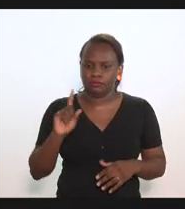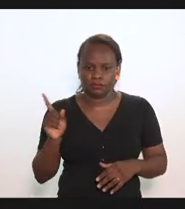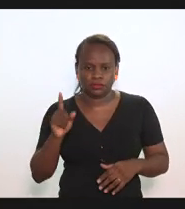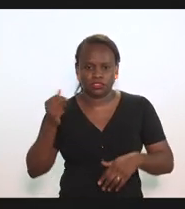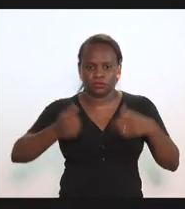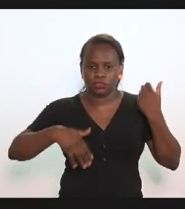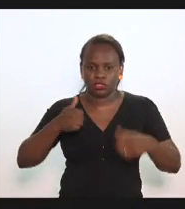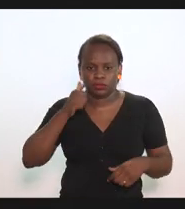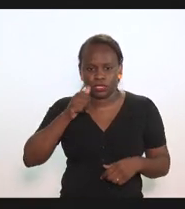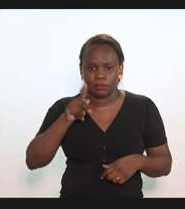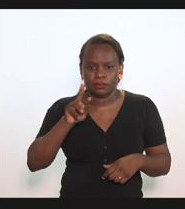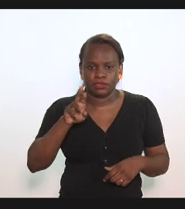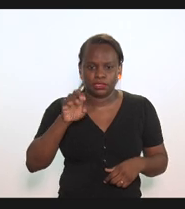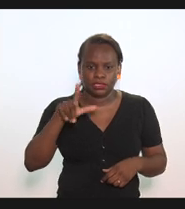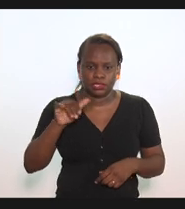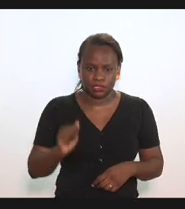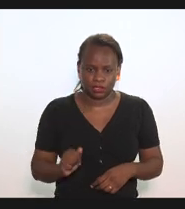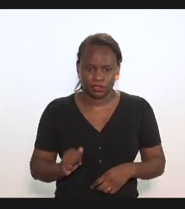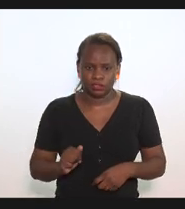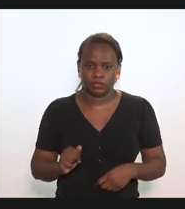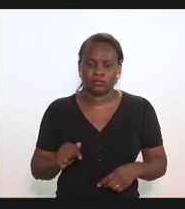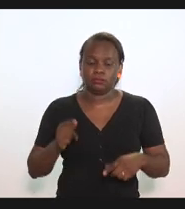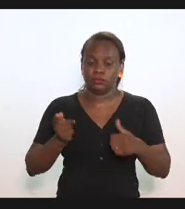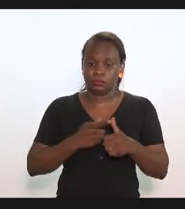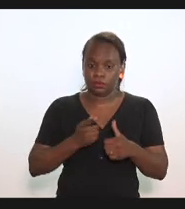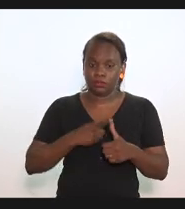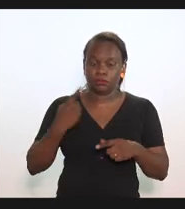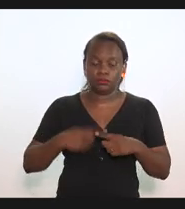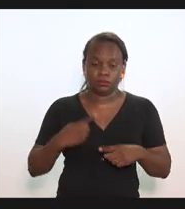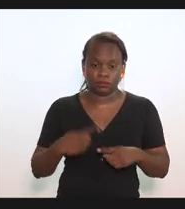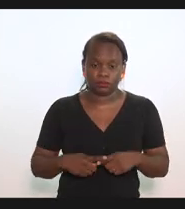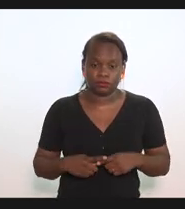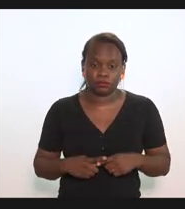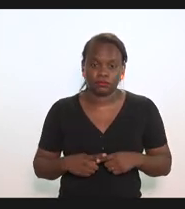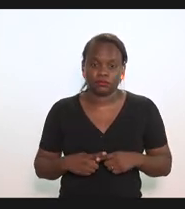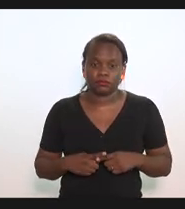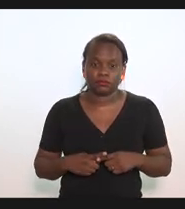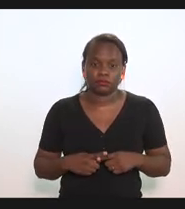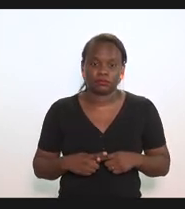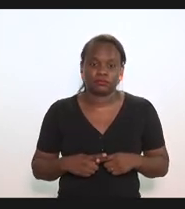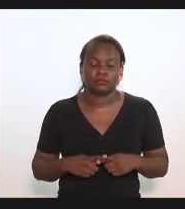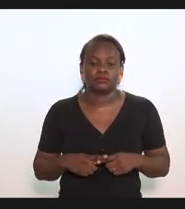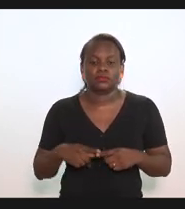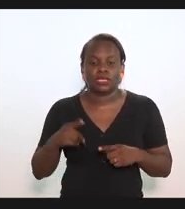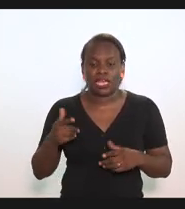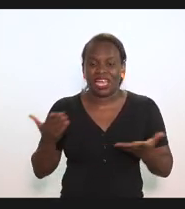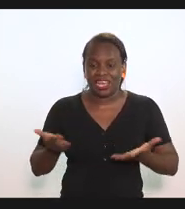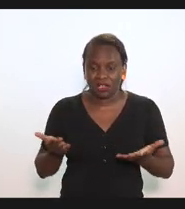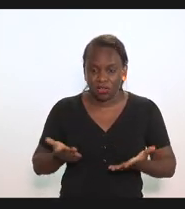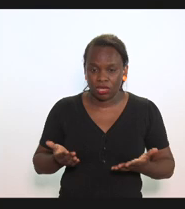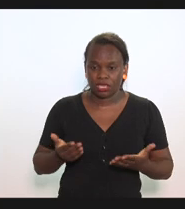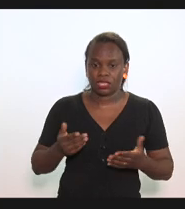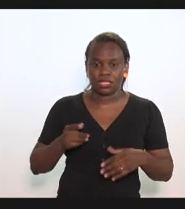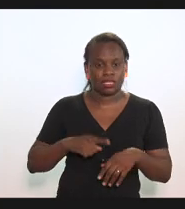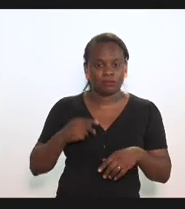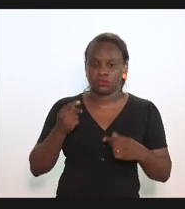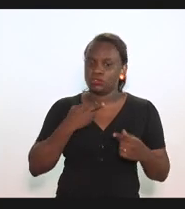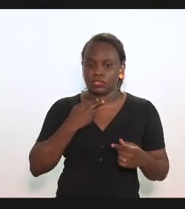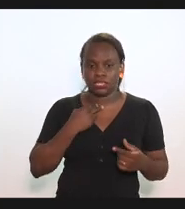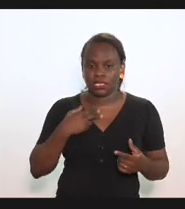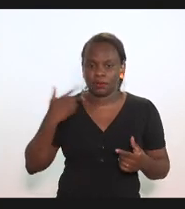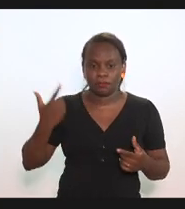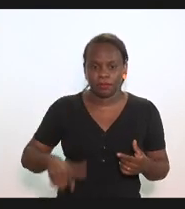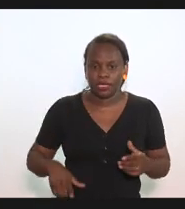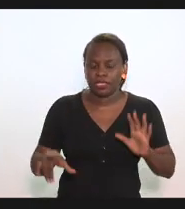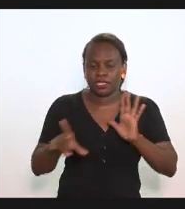as palavras da doutora Priscila primeiro que essa altura do campeonato não caberia mais